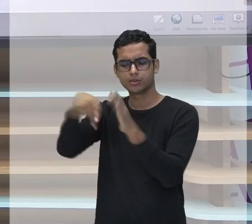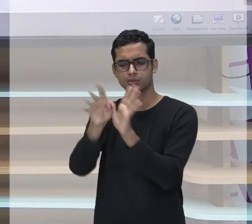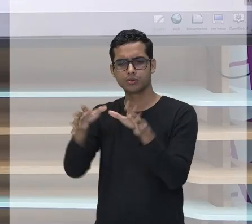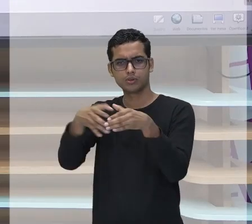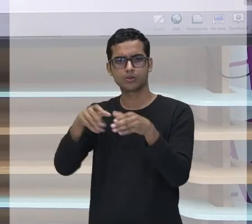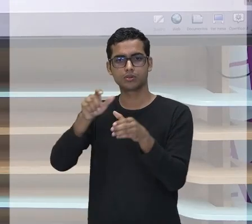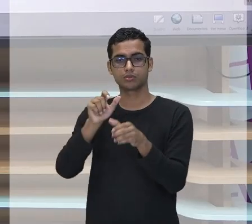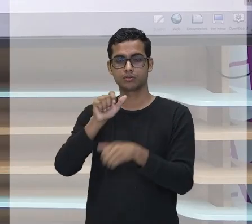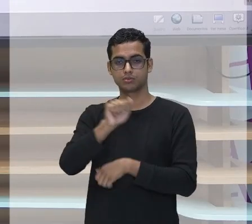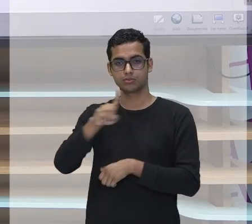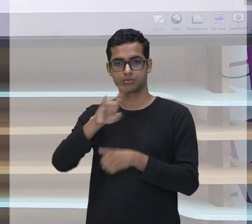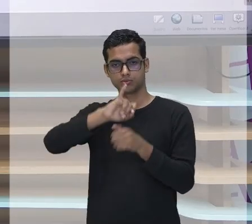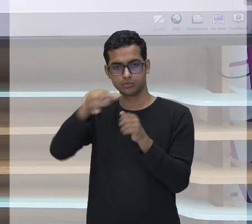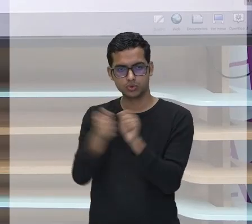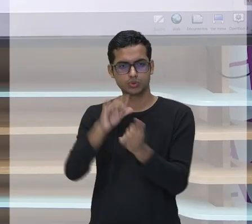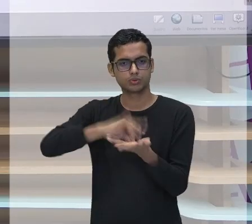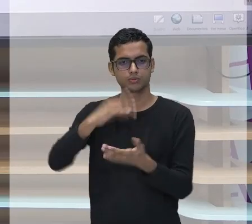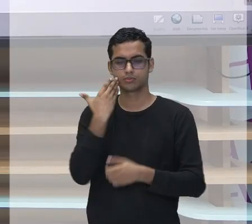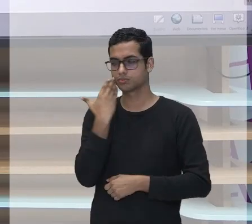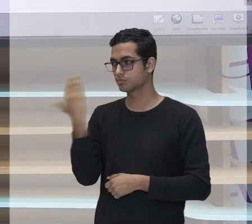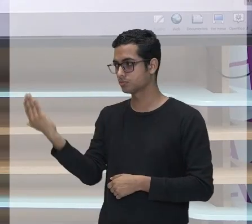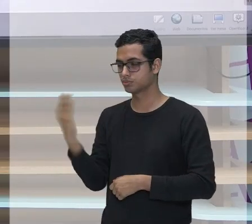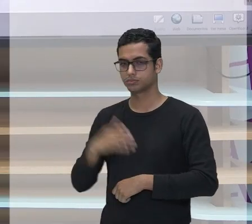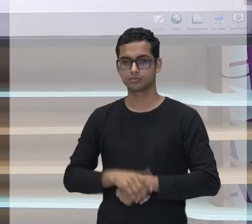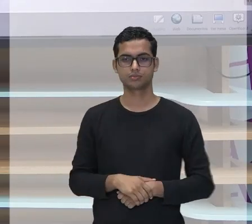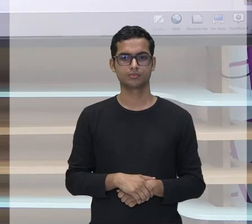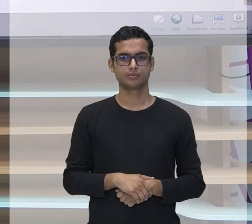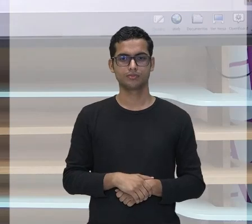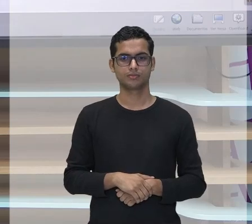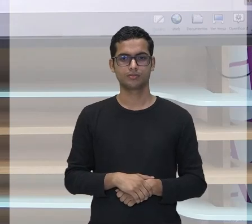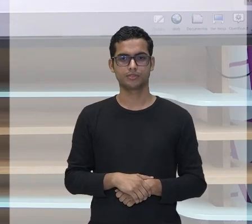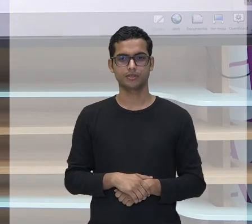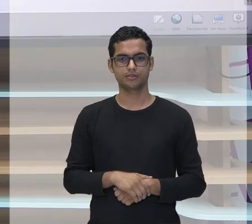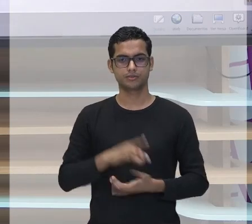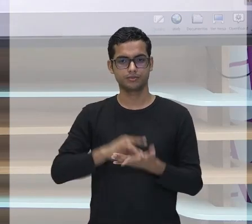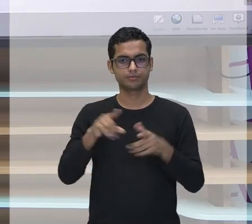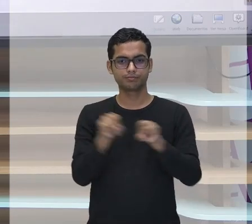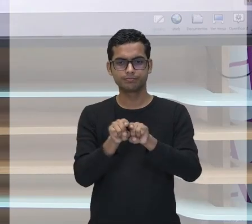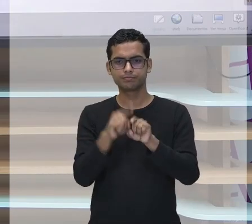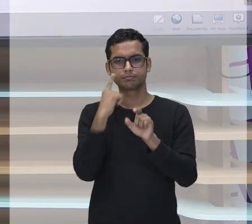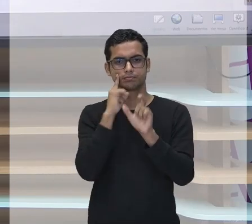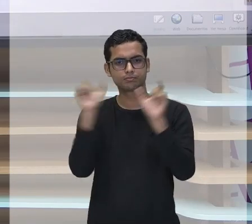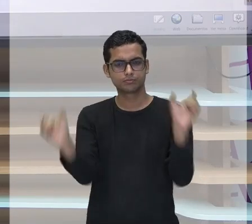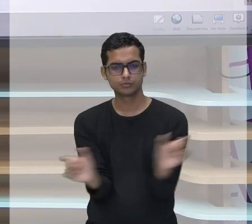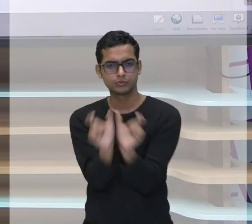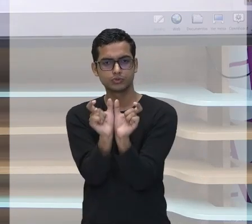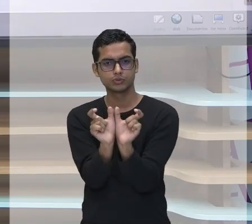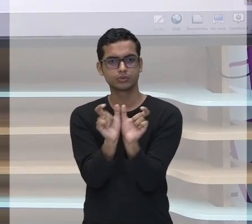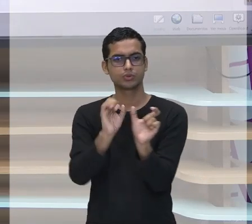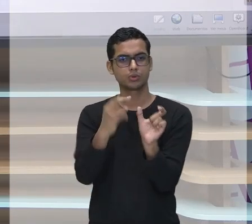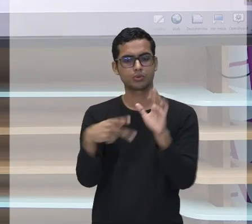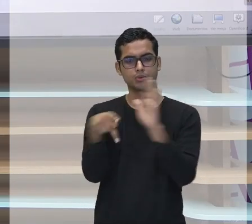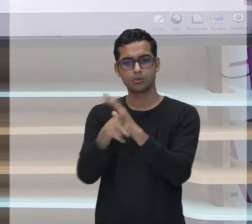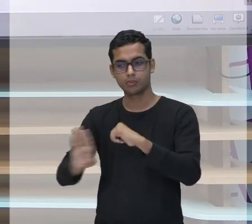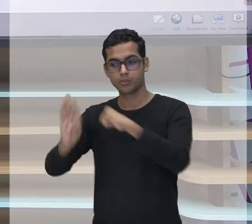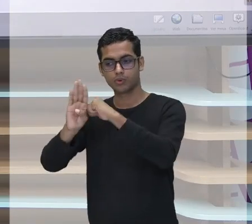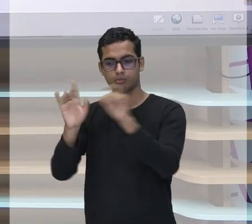Adjunto adnominal são aquelas palavras que sempre estão ali acompanhando o substantivo.